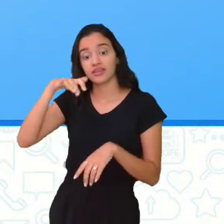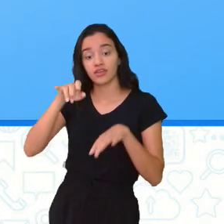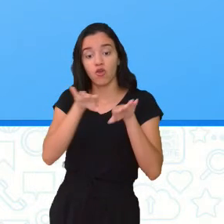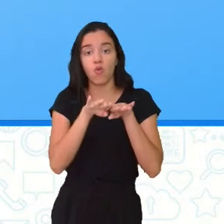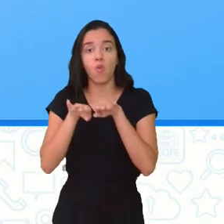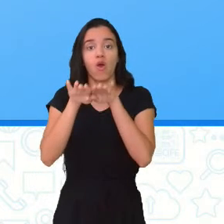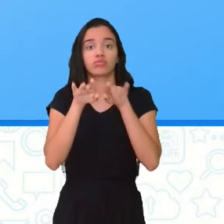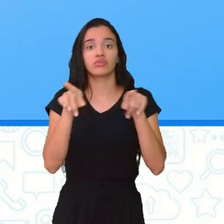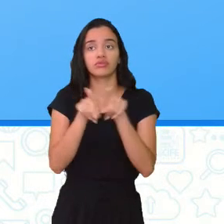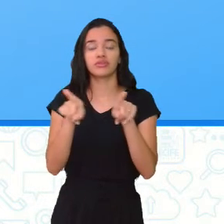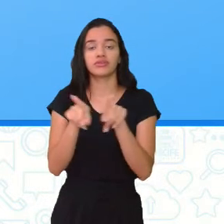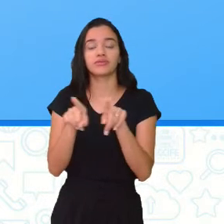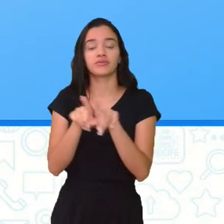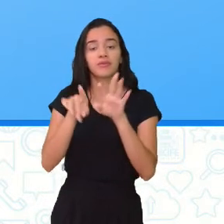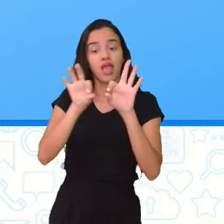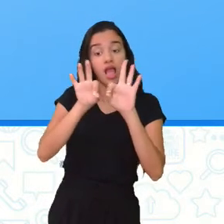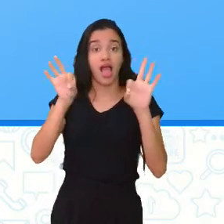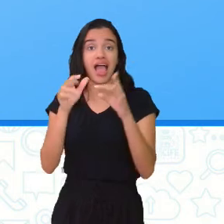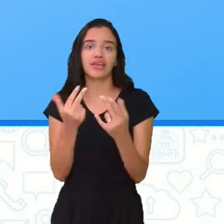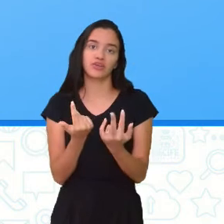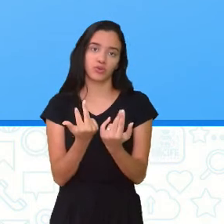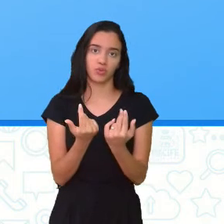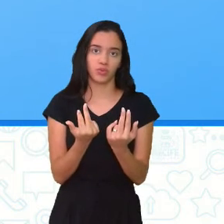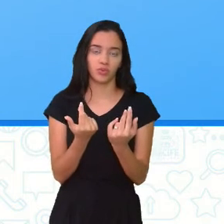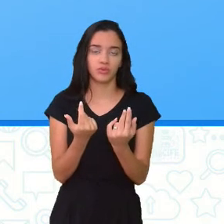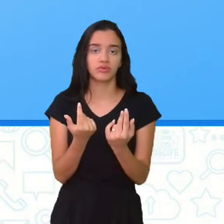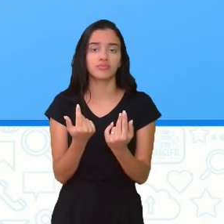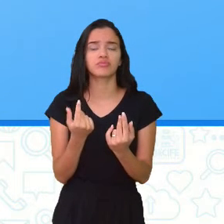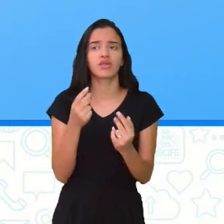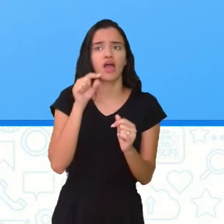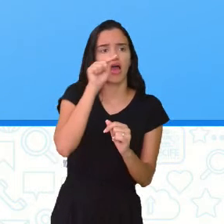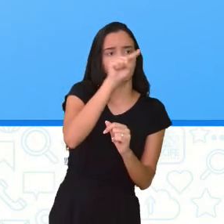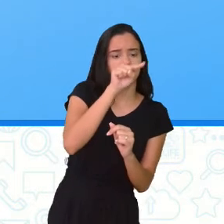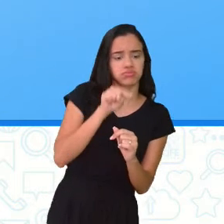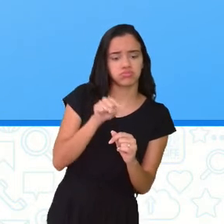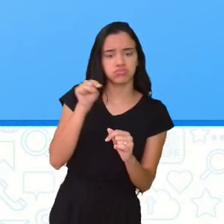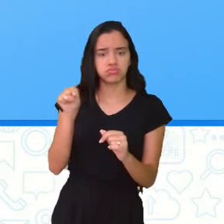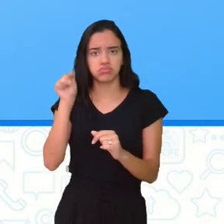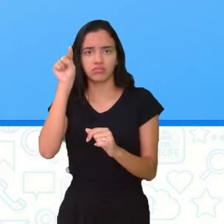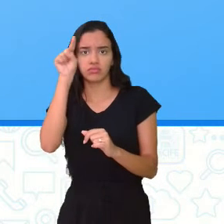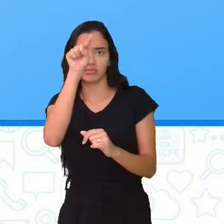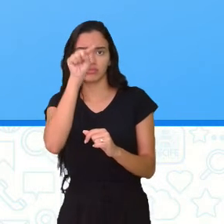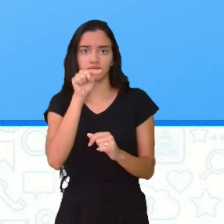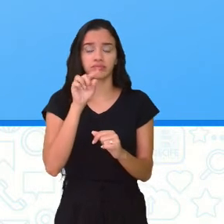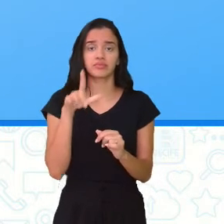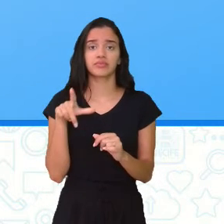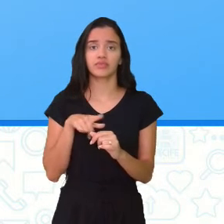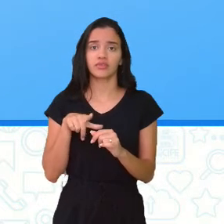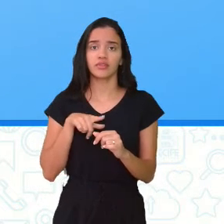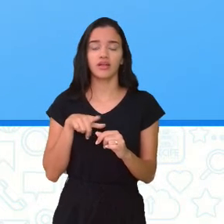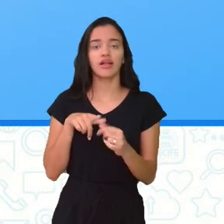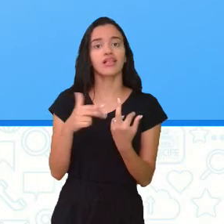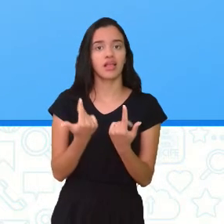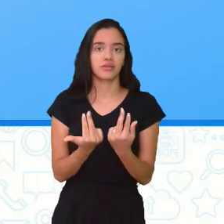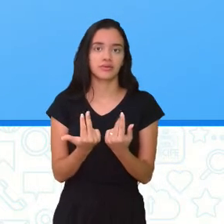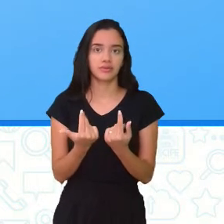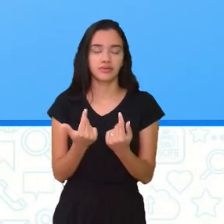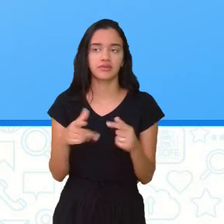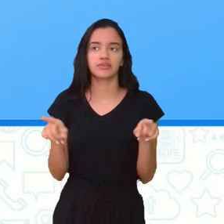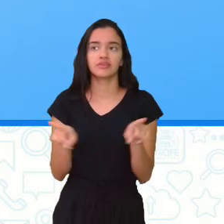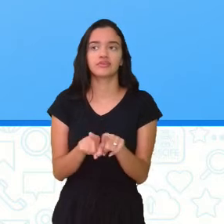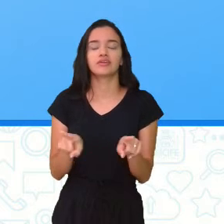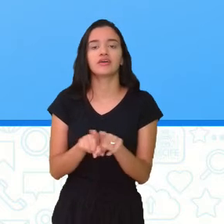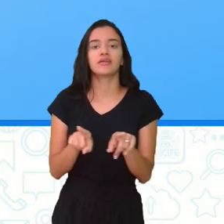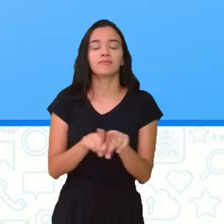as distâncias são iguais, tá? Esses pontos equidistantes é que me garante a simetria. E a distância